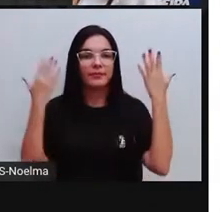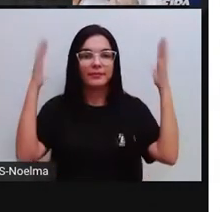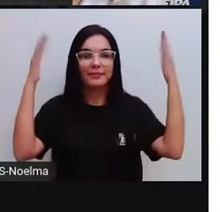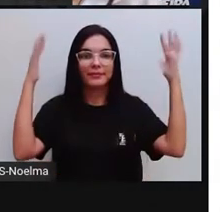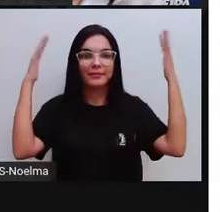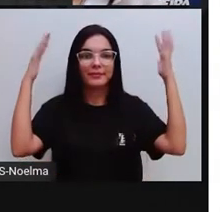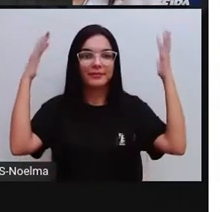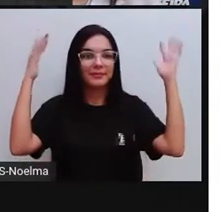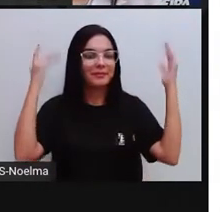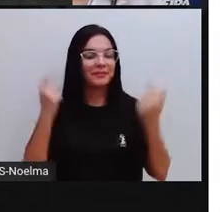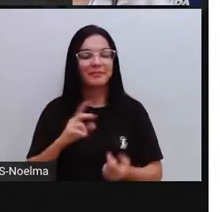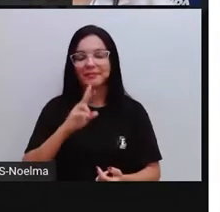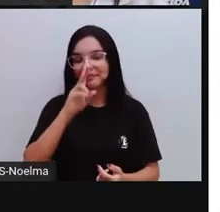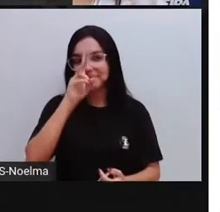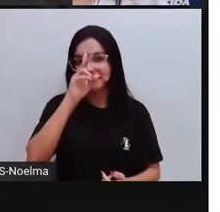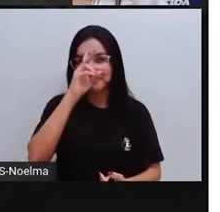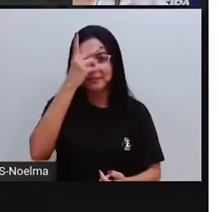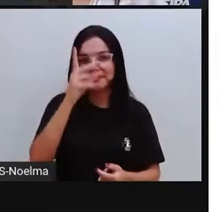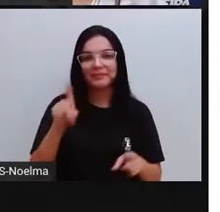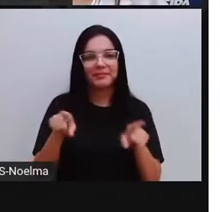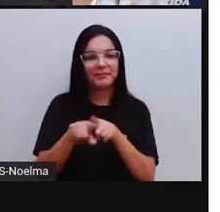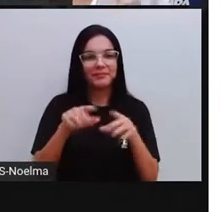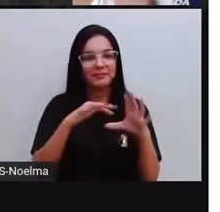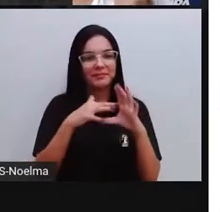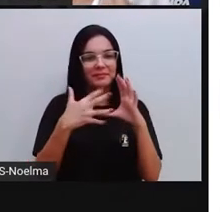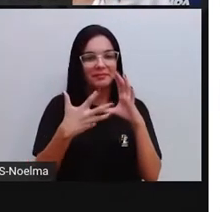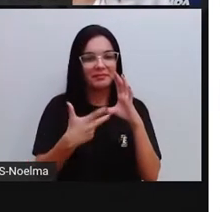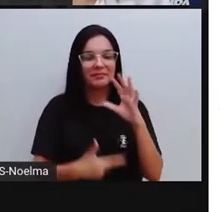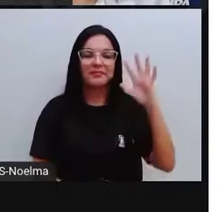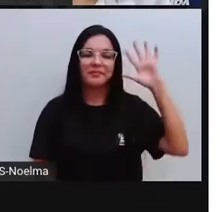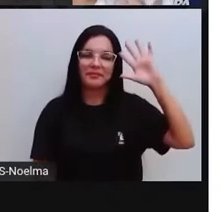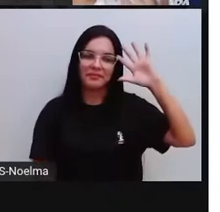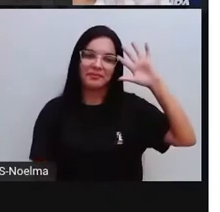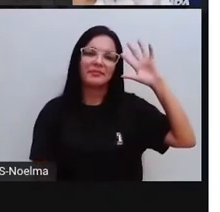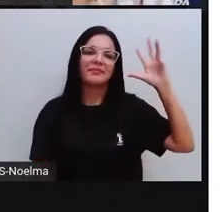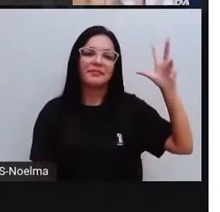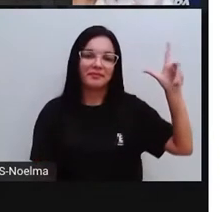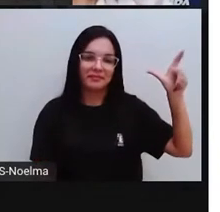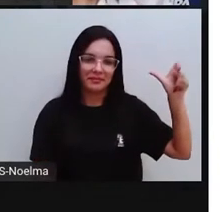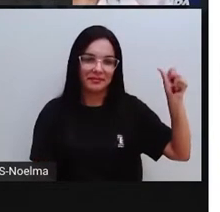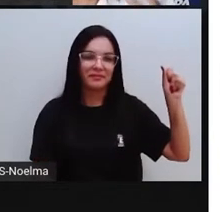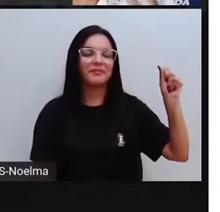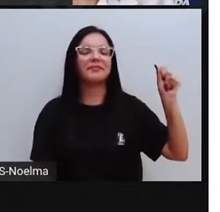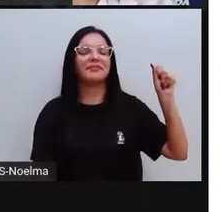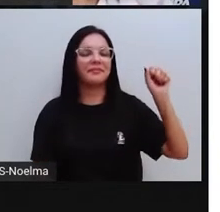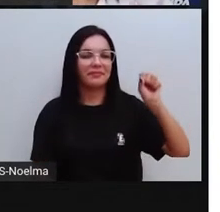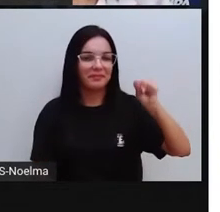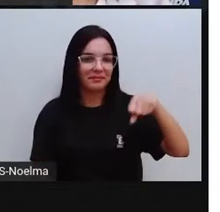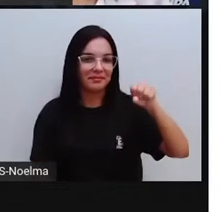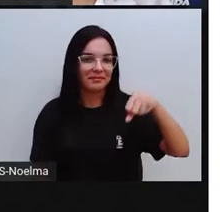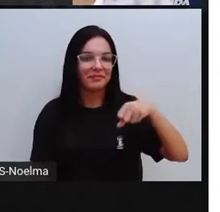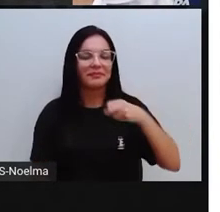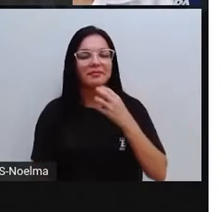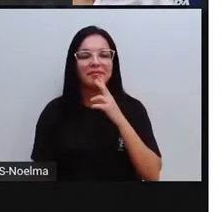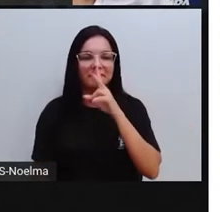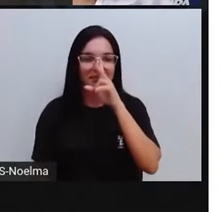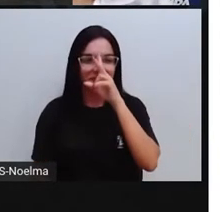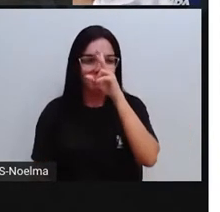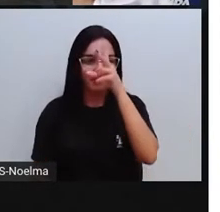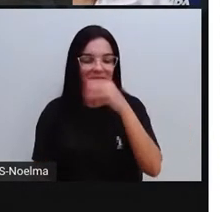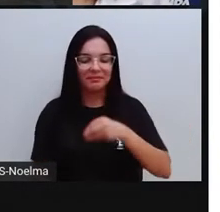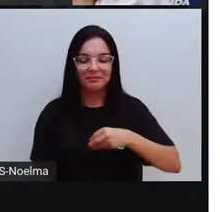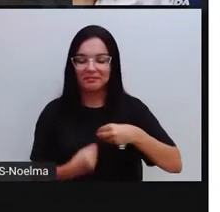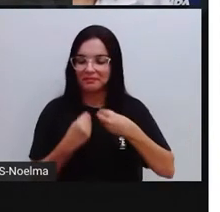característica também africana, né? Essas cores alegres, as cores fortes aí, transmitindo